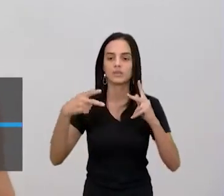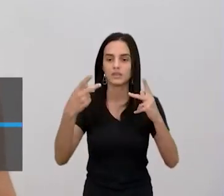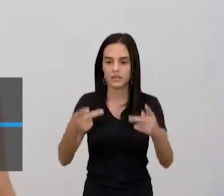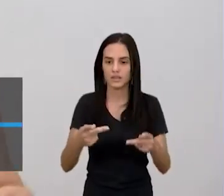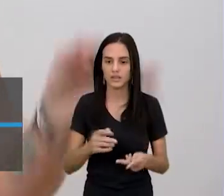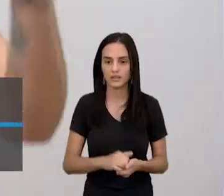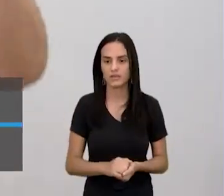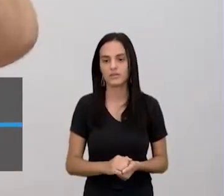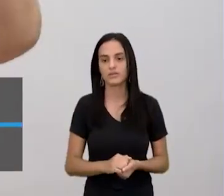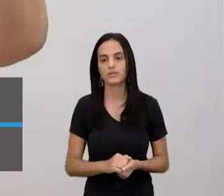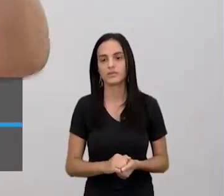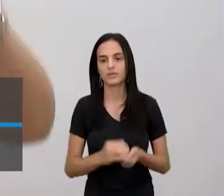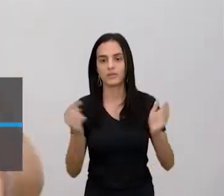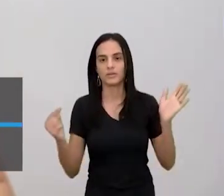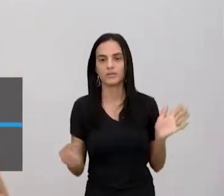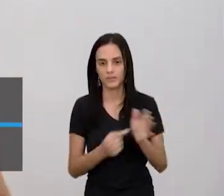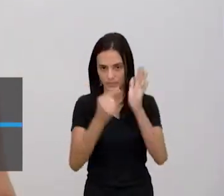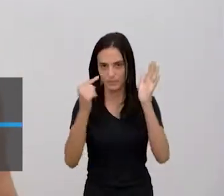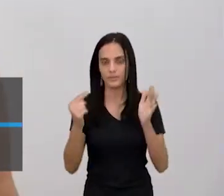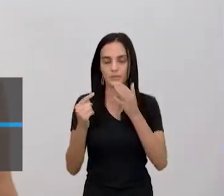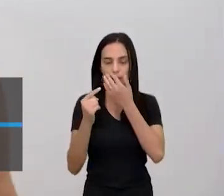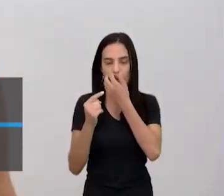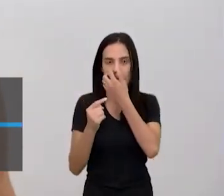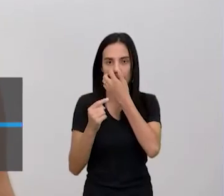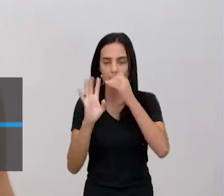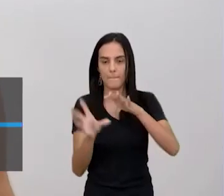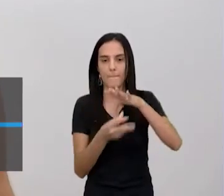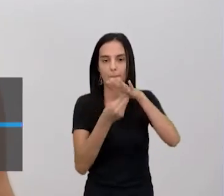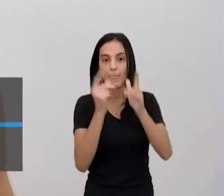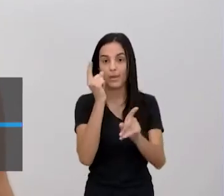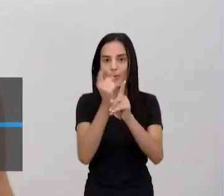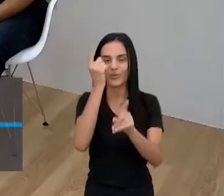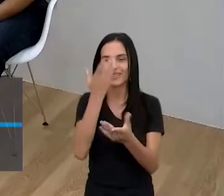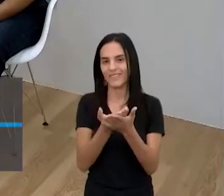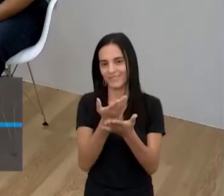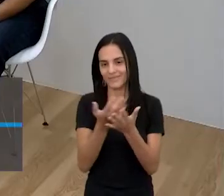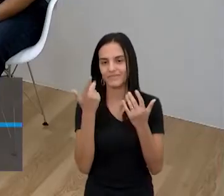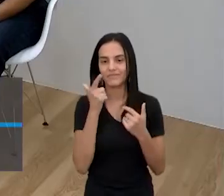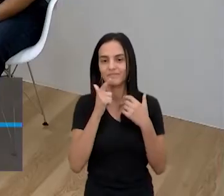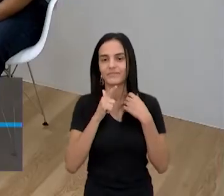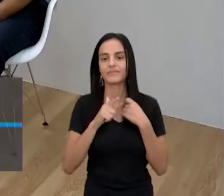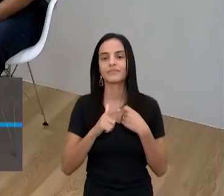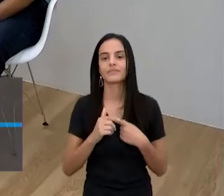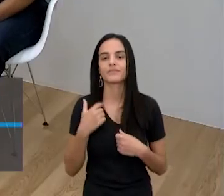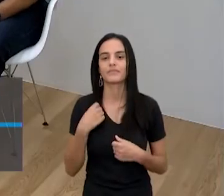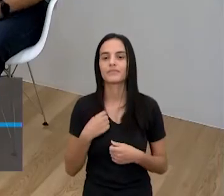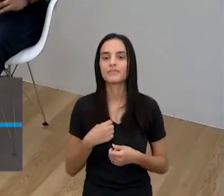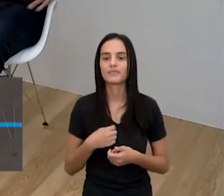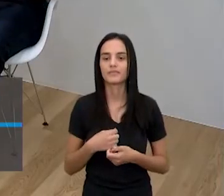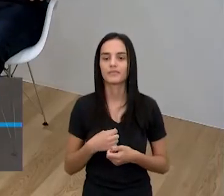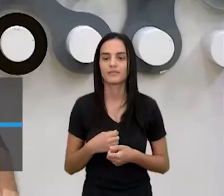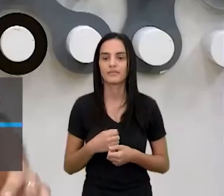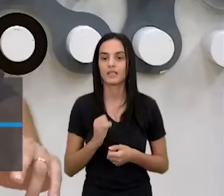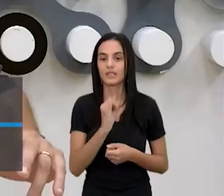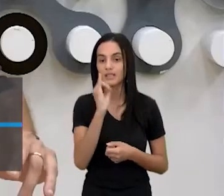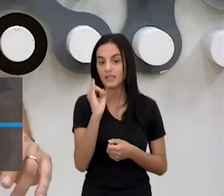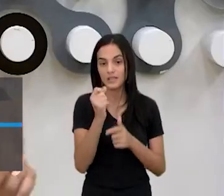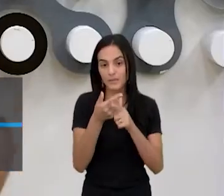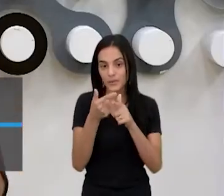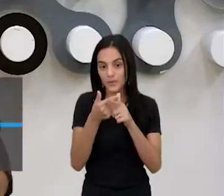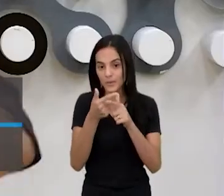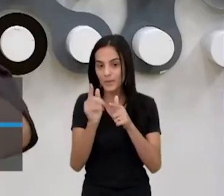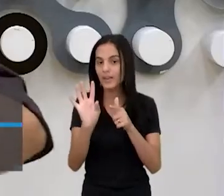de Mídias e lá clica em repositório e encontra essa aula. Perfeito. Vamos à próxima? Então, se acontecer algum problema,